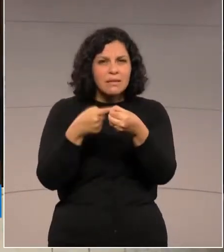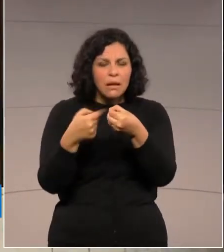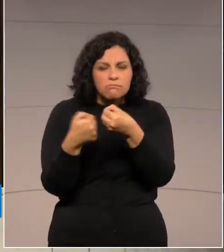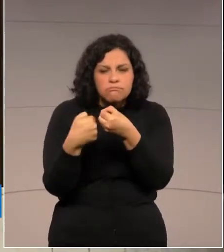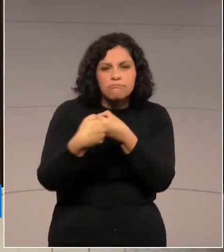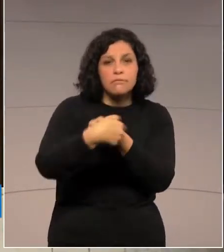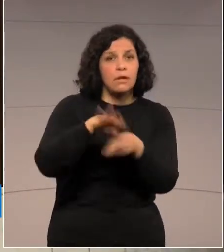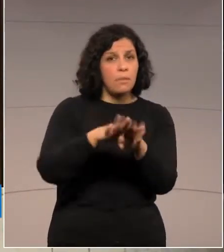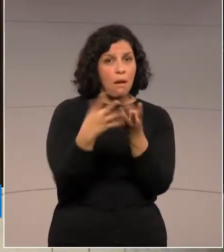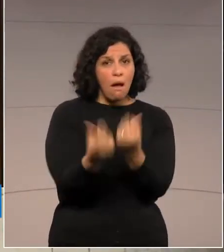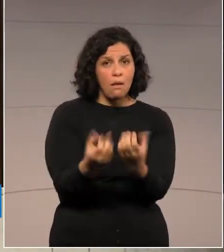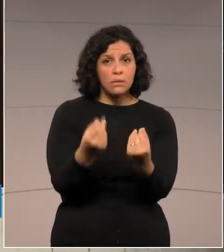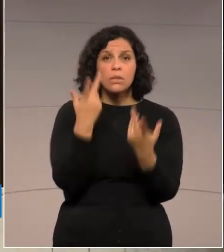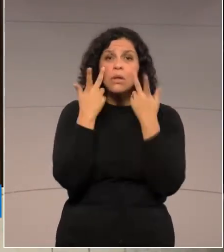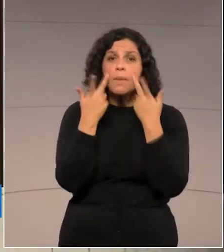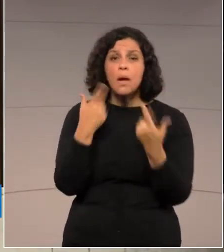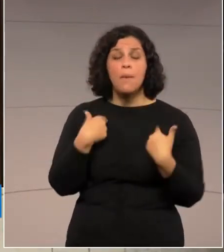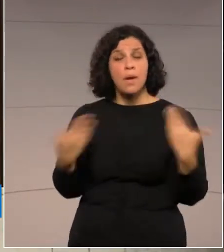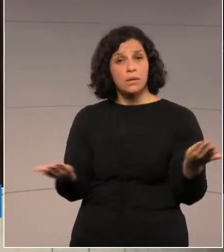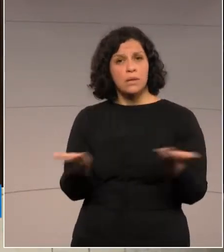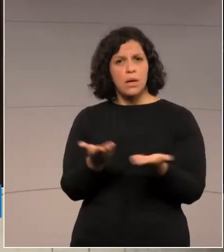e aí a prefeitura